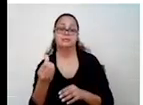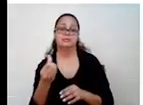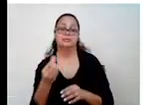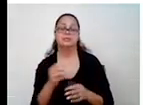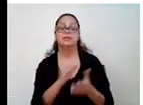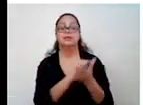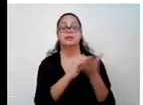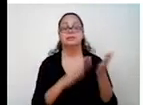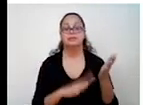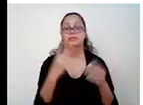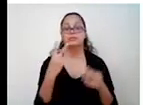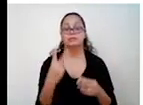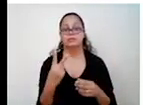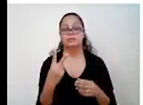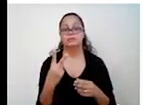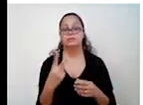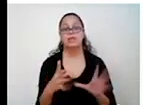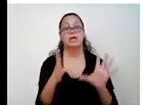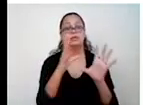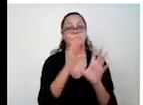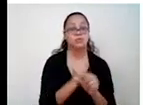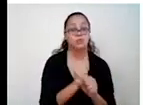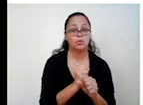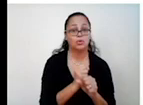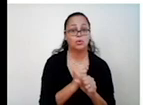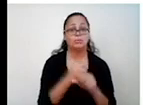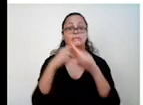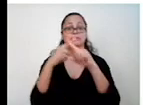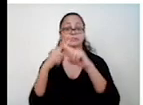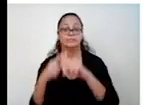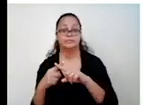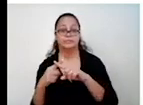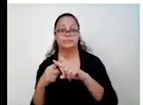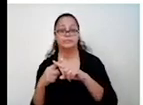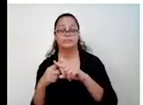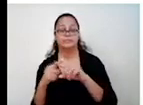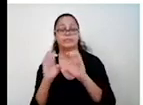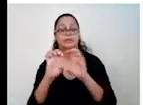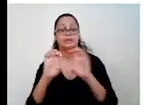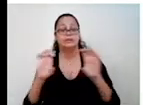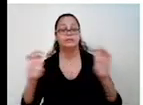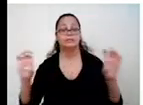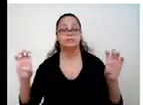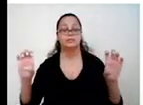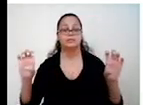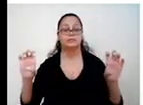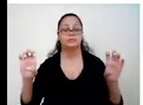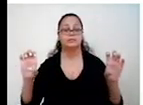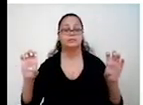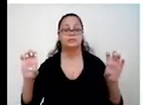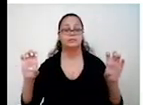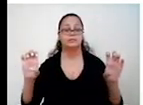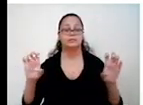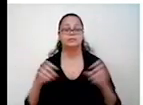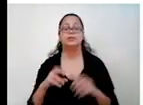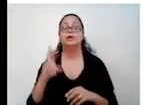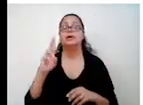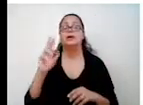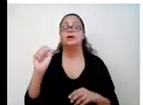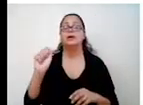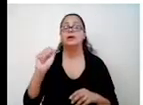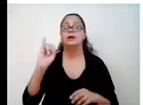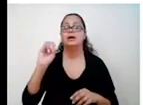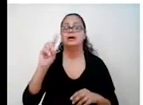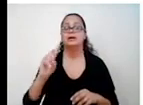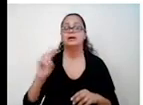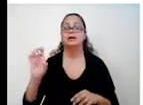Exercício 2. Determine a soma e o produto das raízes das equações a seguir. Aqui ele não quer as raízes. Ele quer só